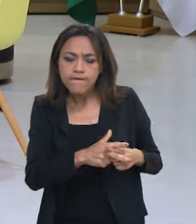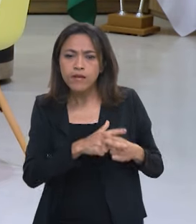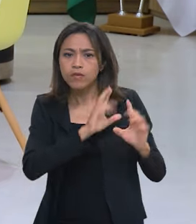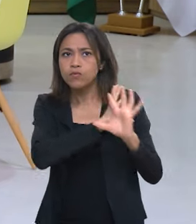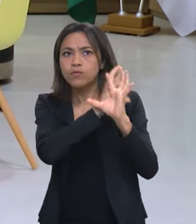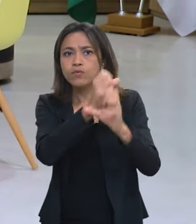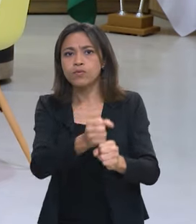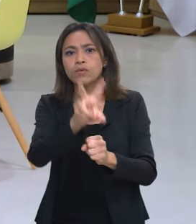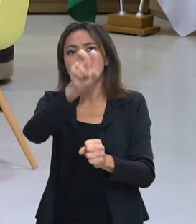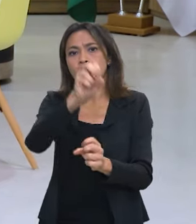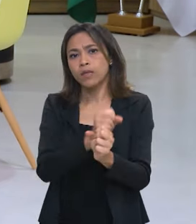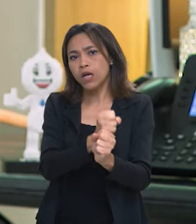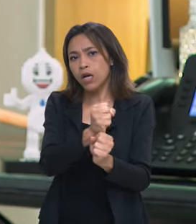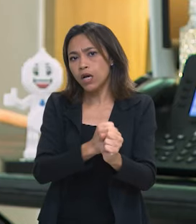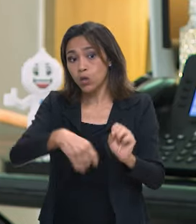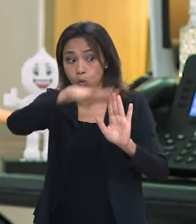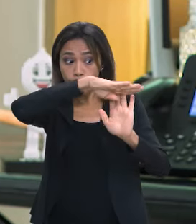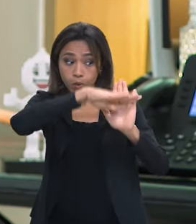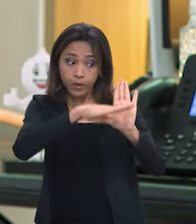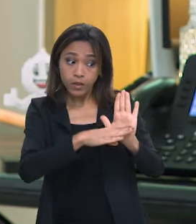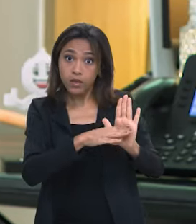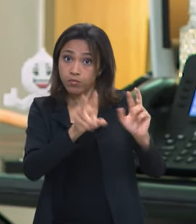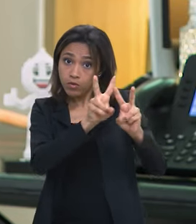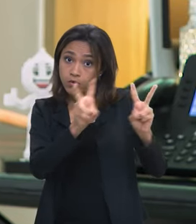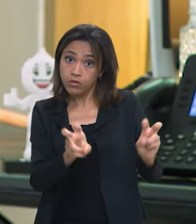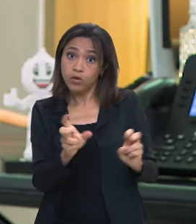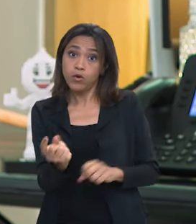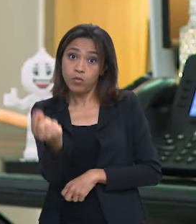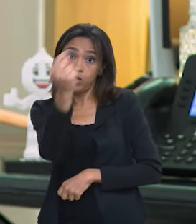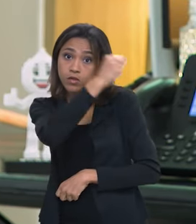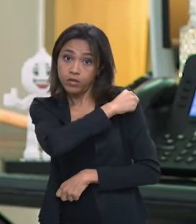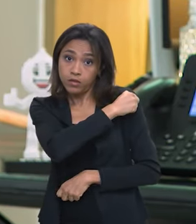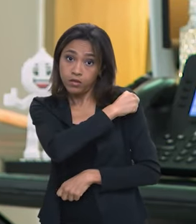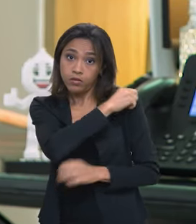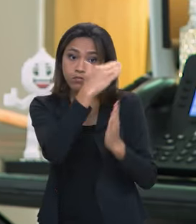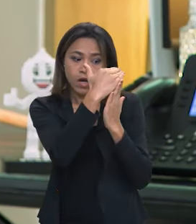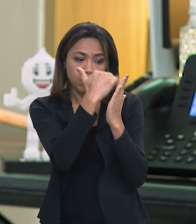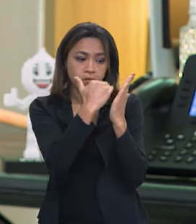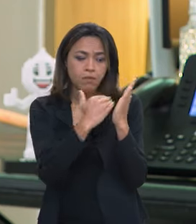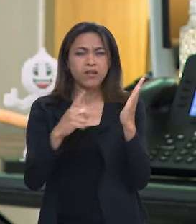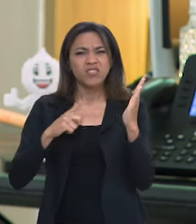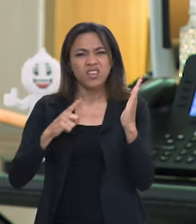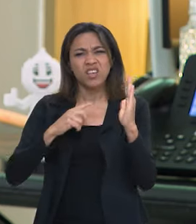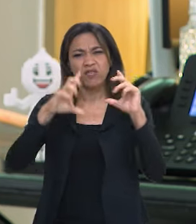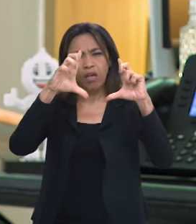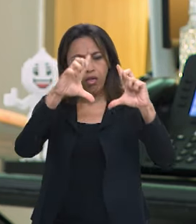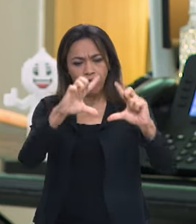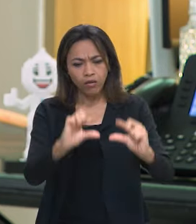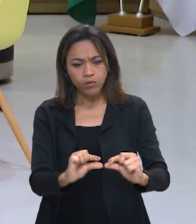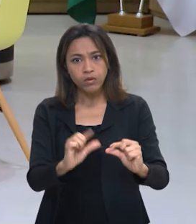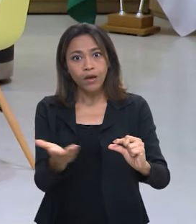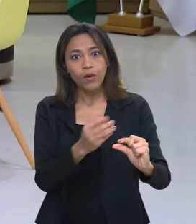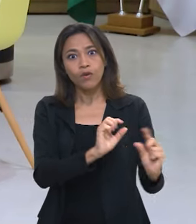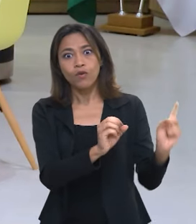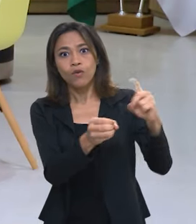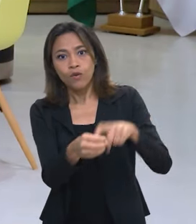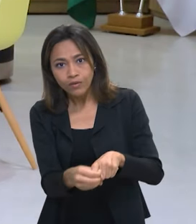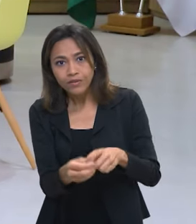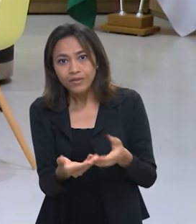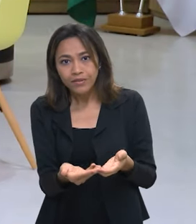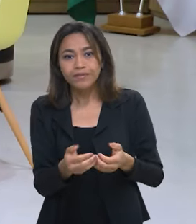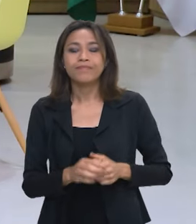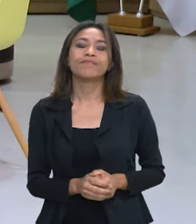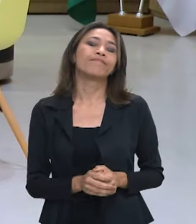com seus 50 anos, o Programa Nacional de Imunizações tinha sofrido uma baixa e agora está